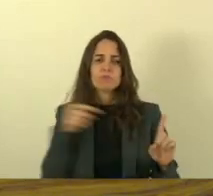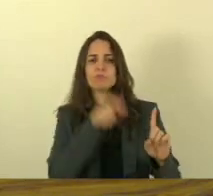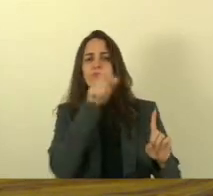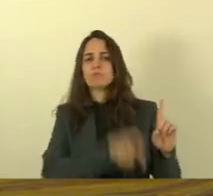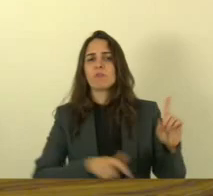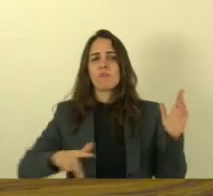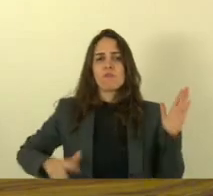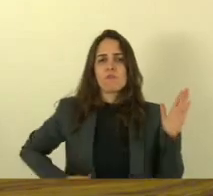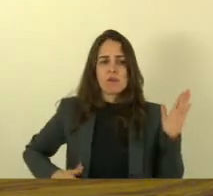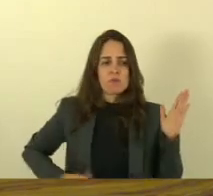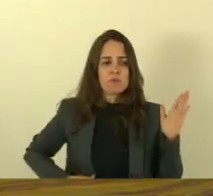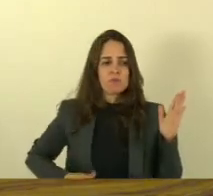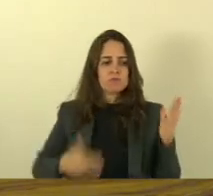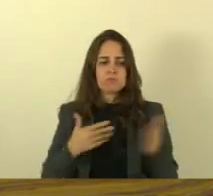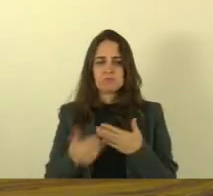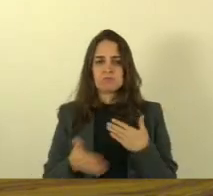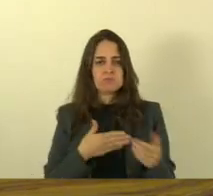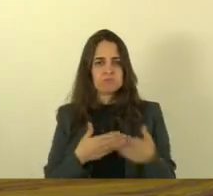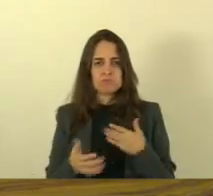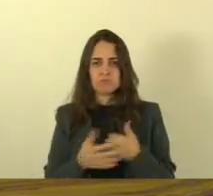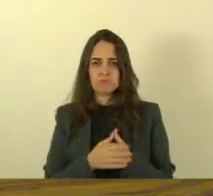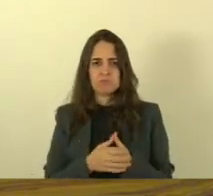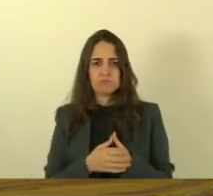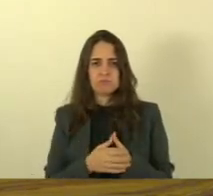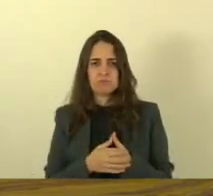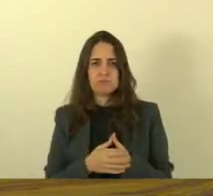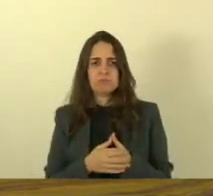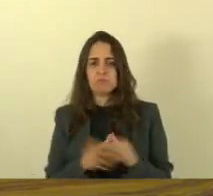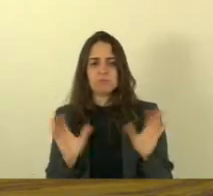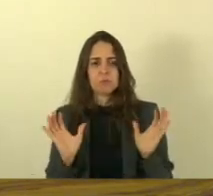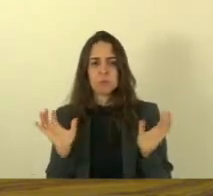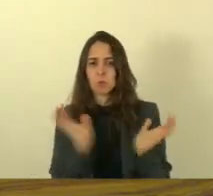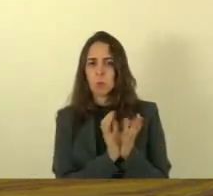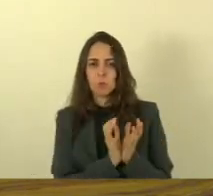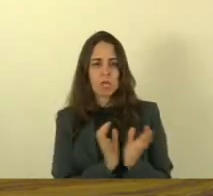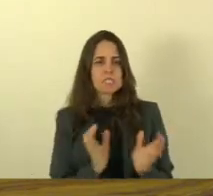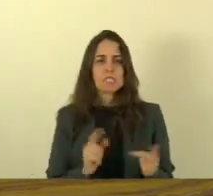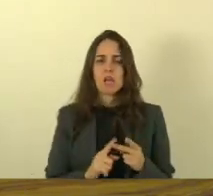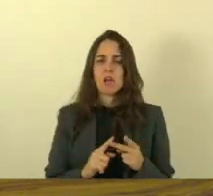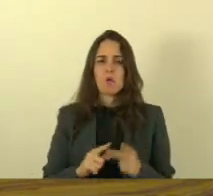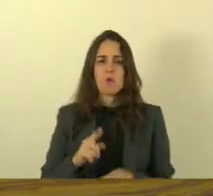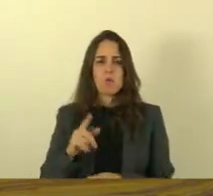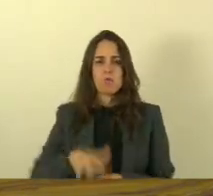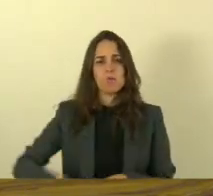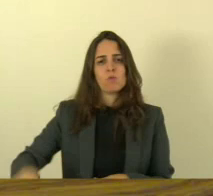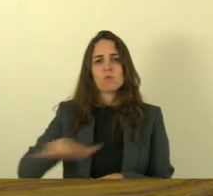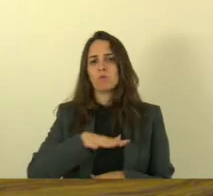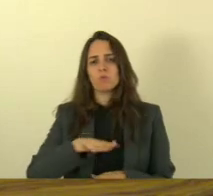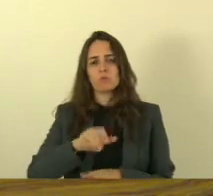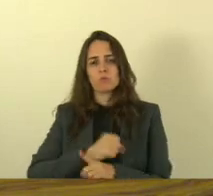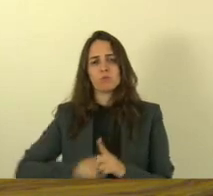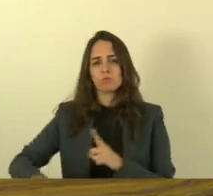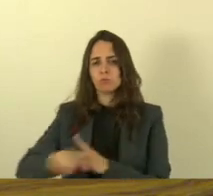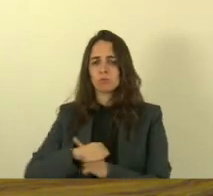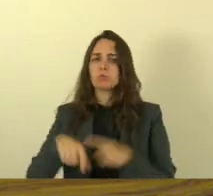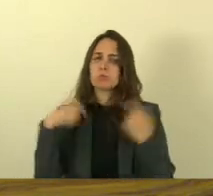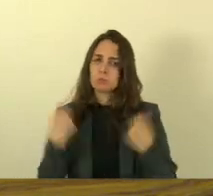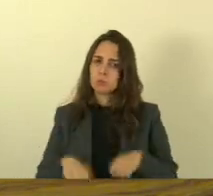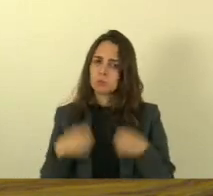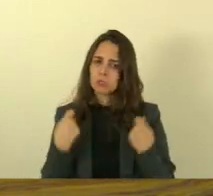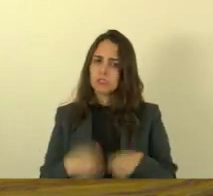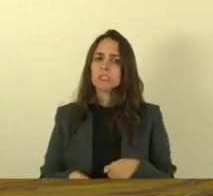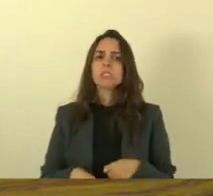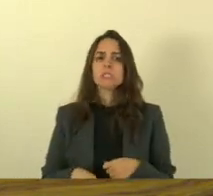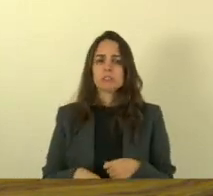que seja ele da corporação seja ele da população civil precisa ser